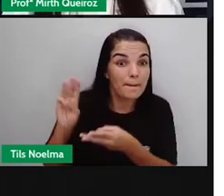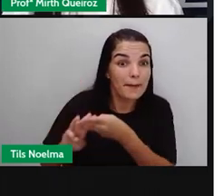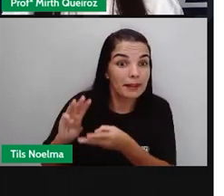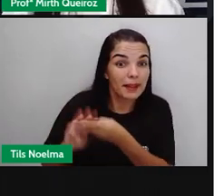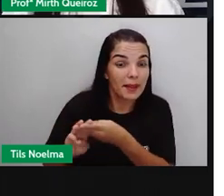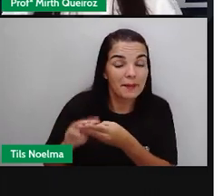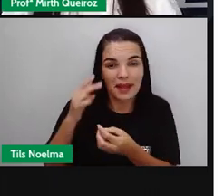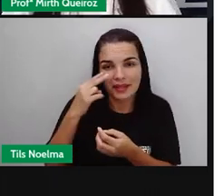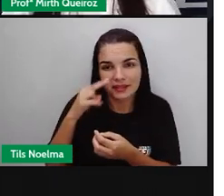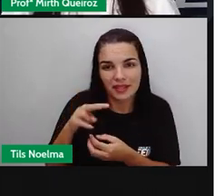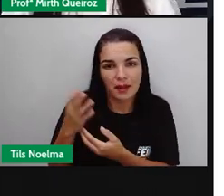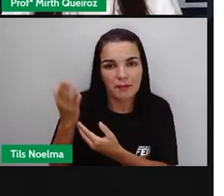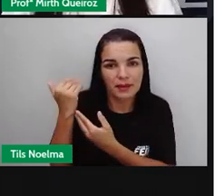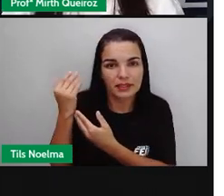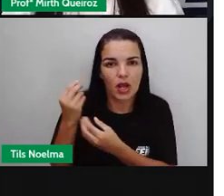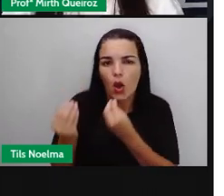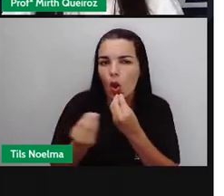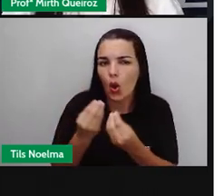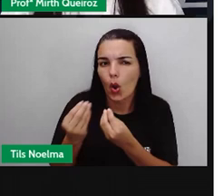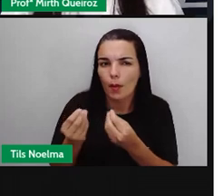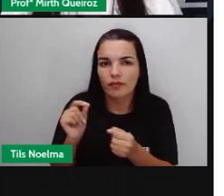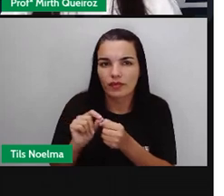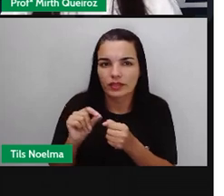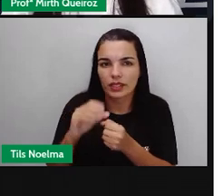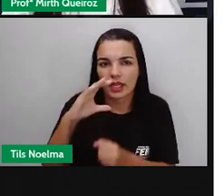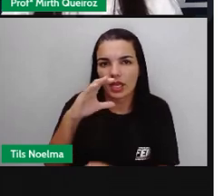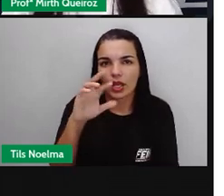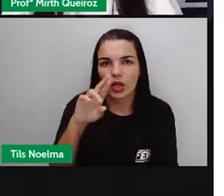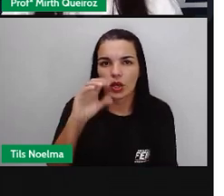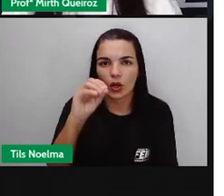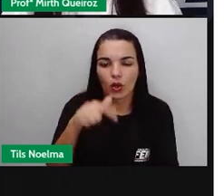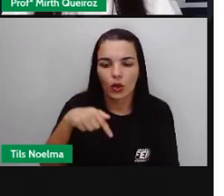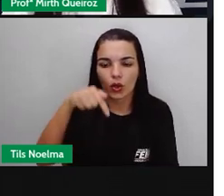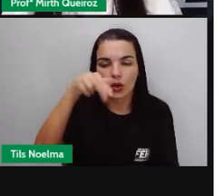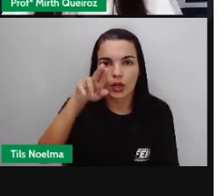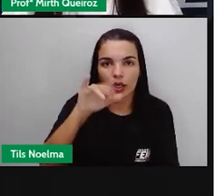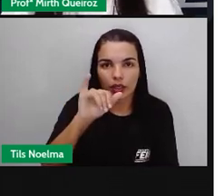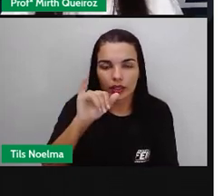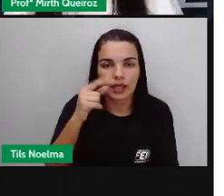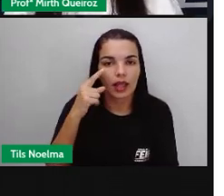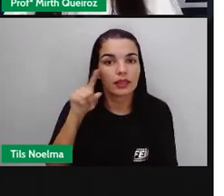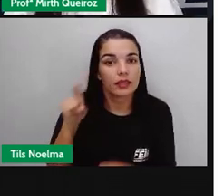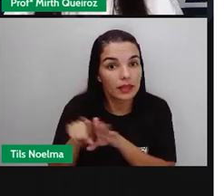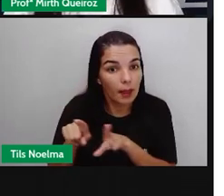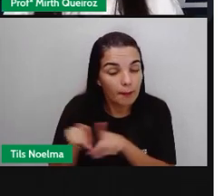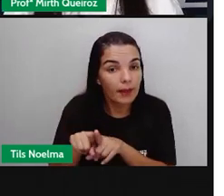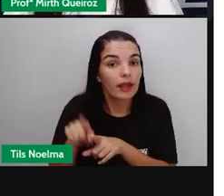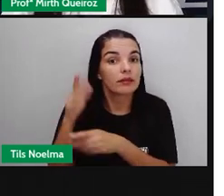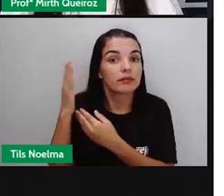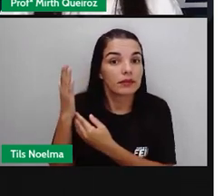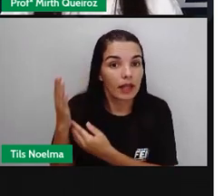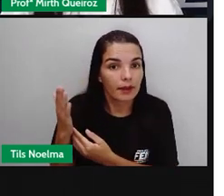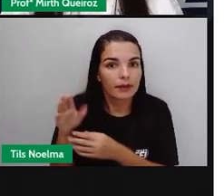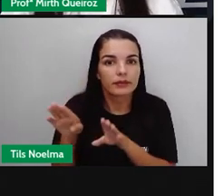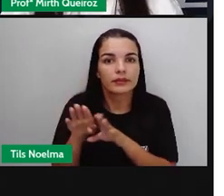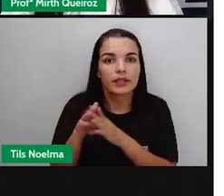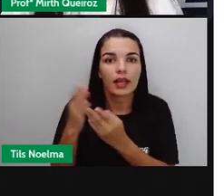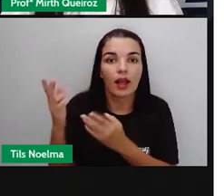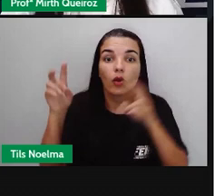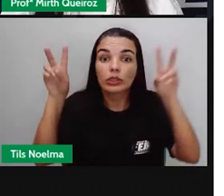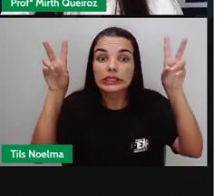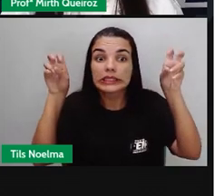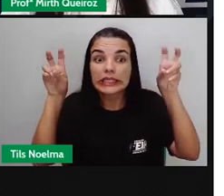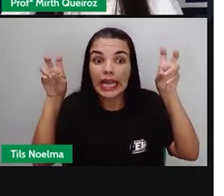natureza, né? Como fazer o croque. E esse croque também é um tipo de mapa. Nós temos o mapa